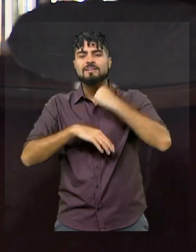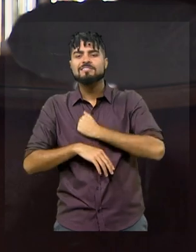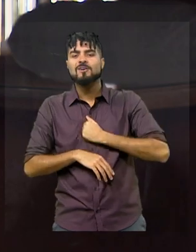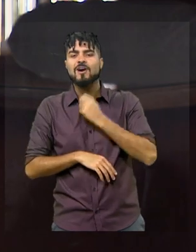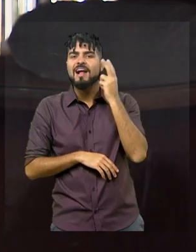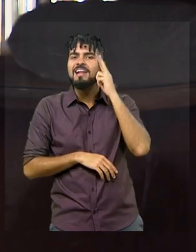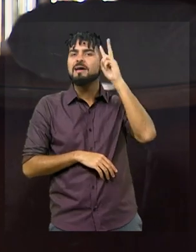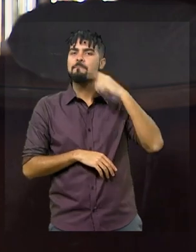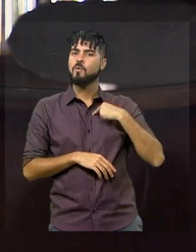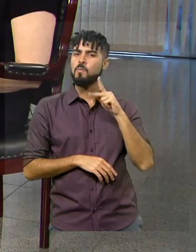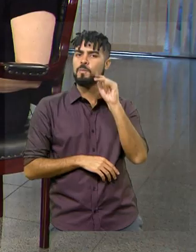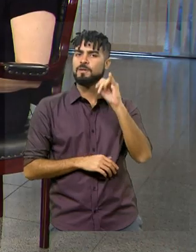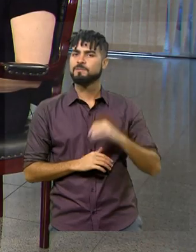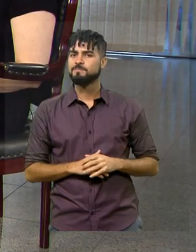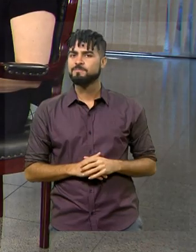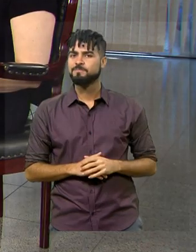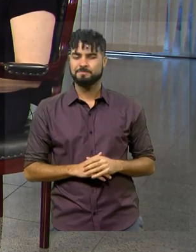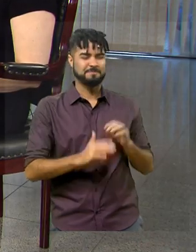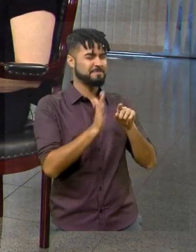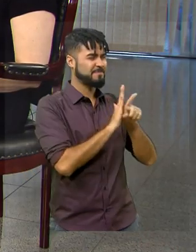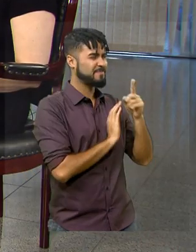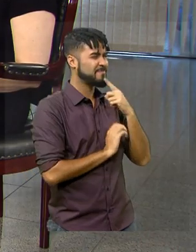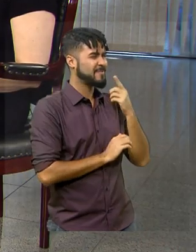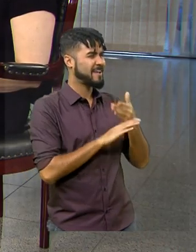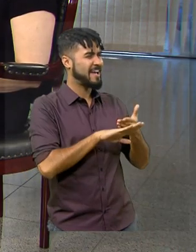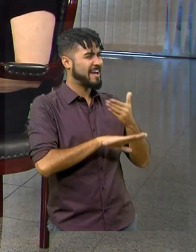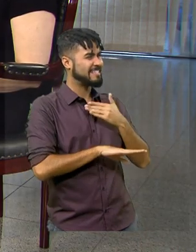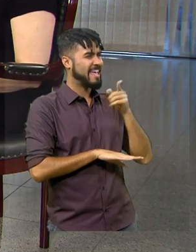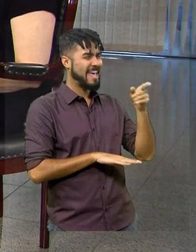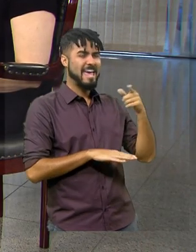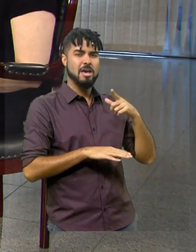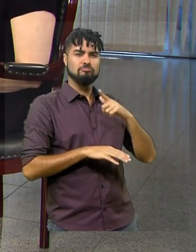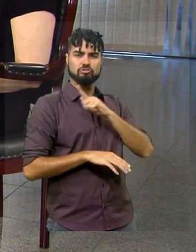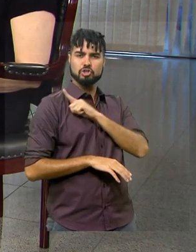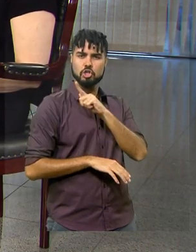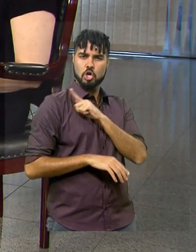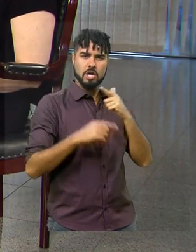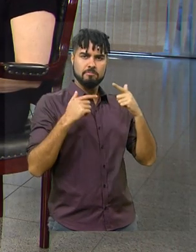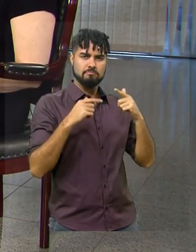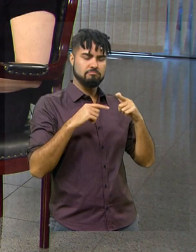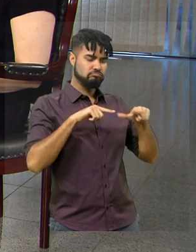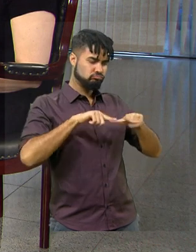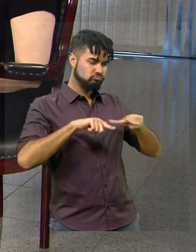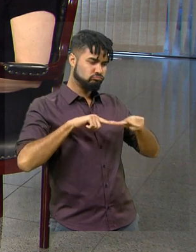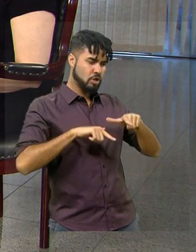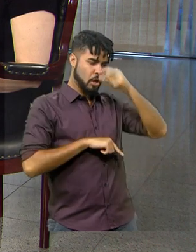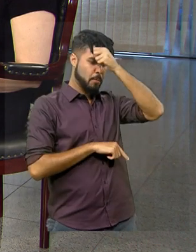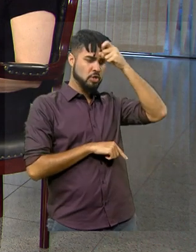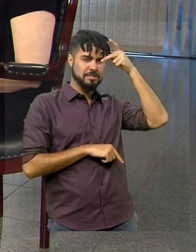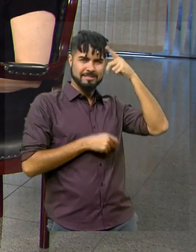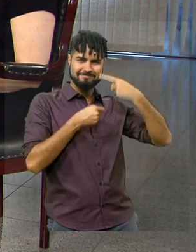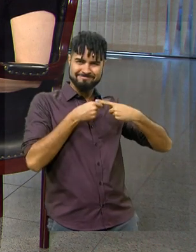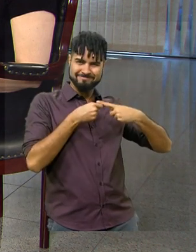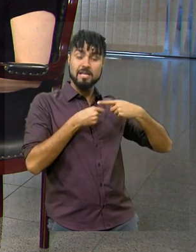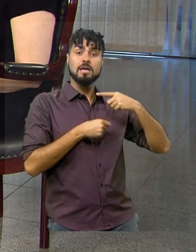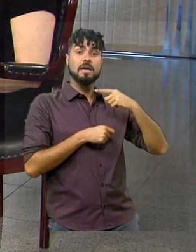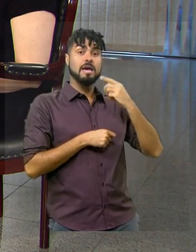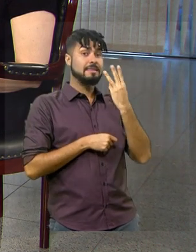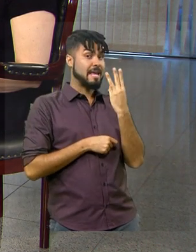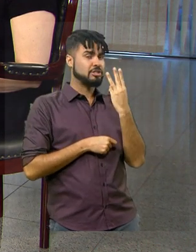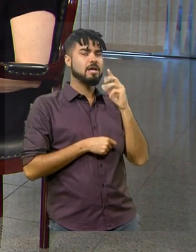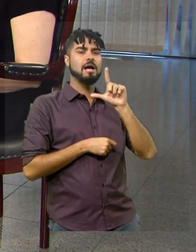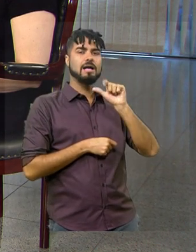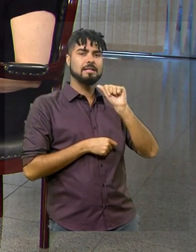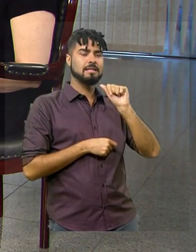de fazer uma referência ao meu pai. A senhora falou sobre a questão da sua gestão no município de Três Lagoas. Tem um momento ali